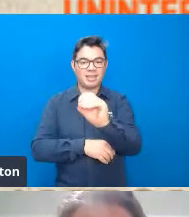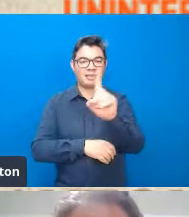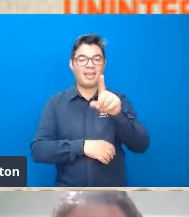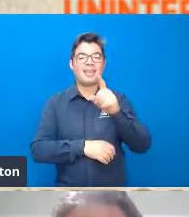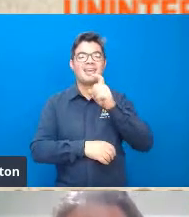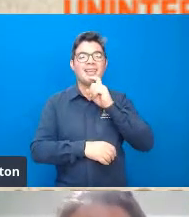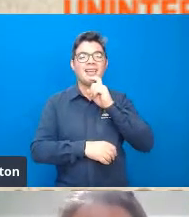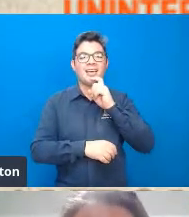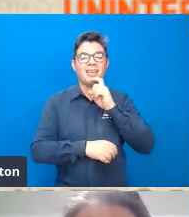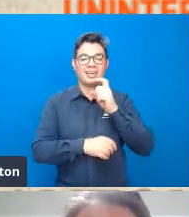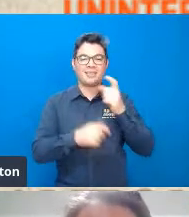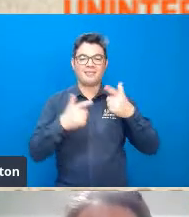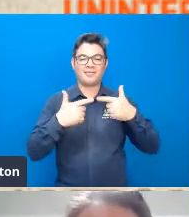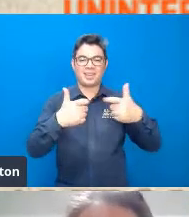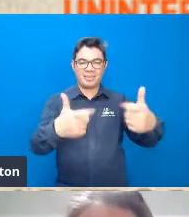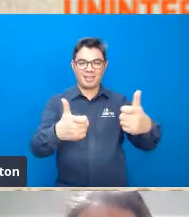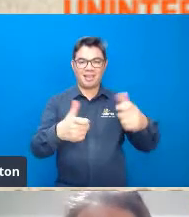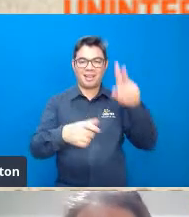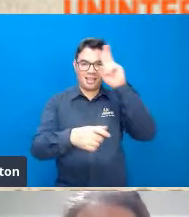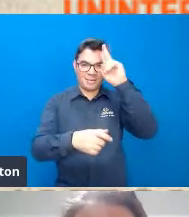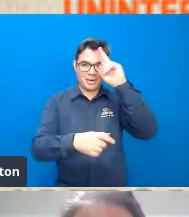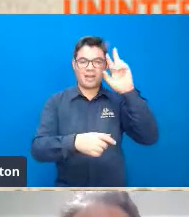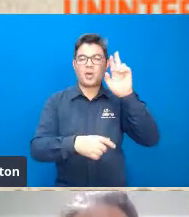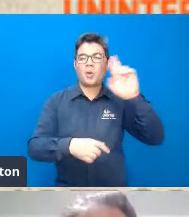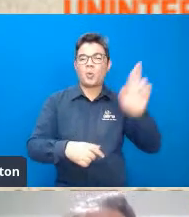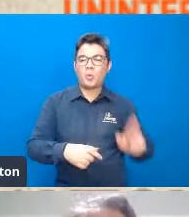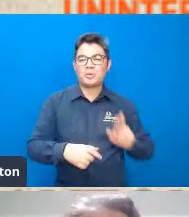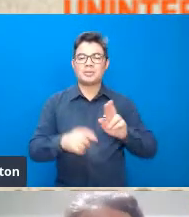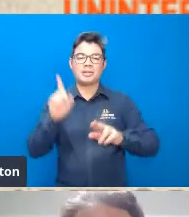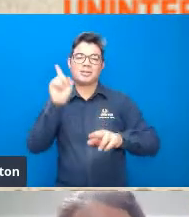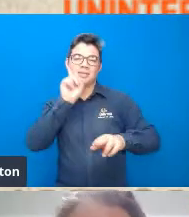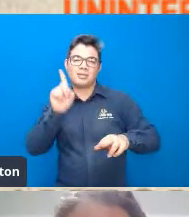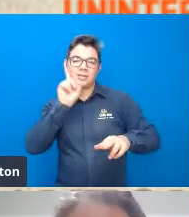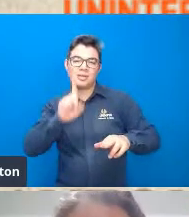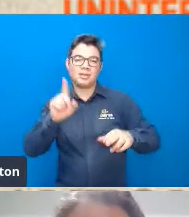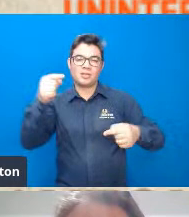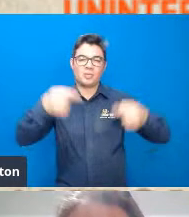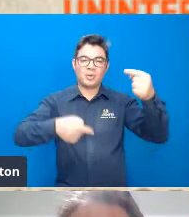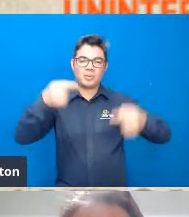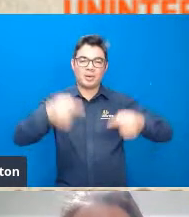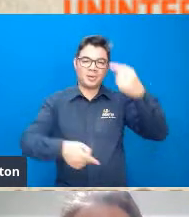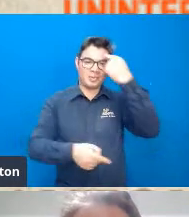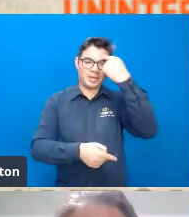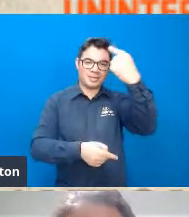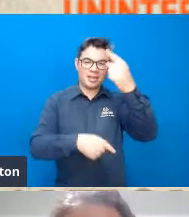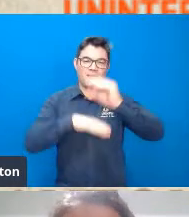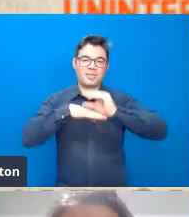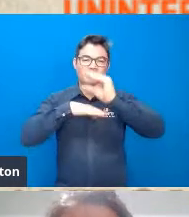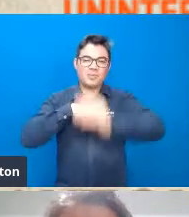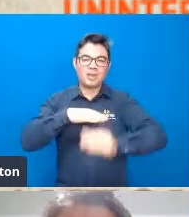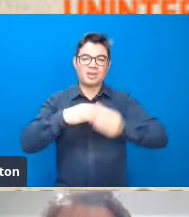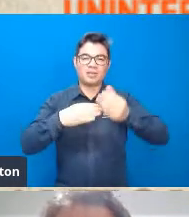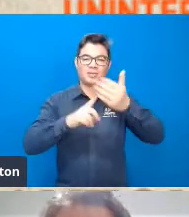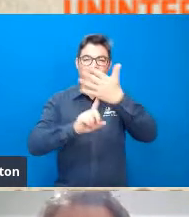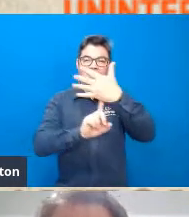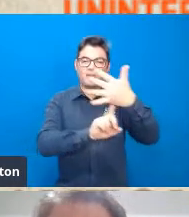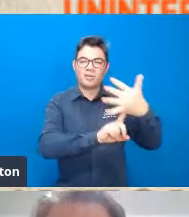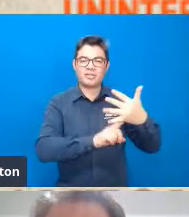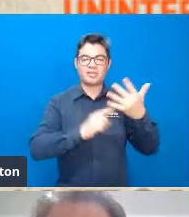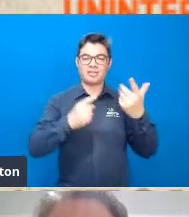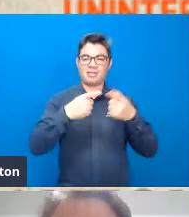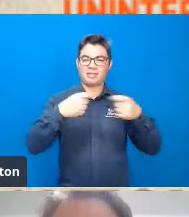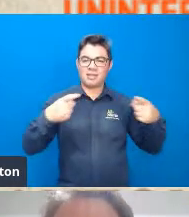Fria e a corrida espacial que levou a uma mudança na forma dos Estados Unidos pensarem em seus investimentos em tecnologia e ciência